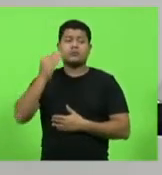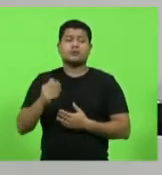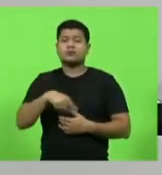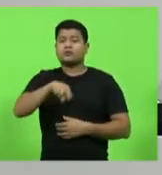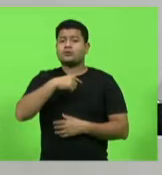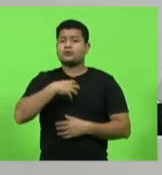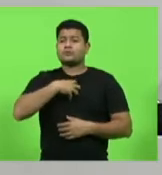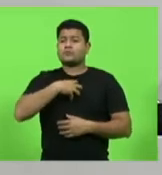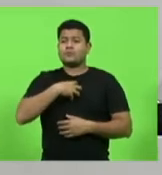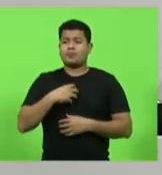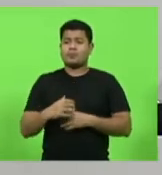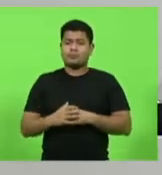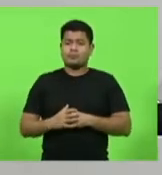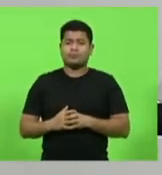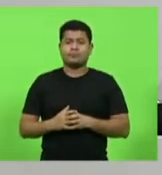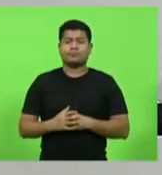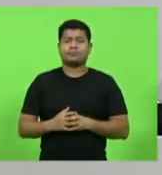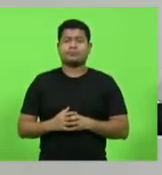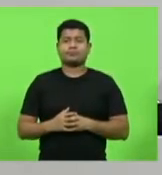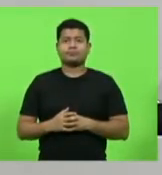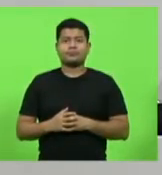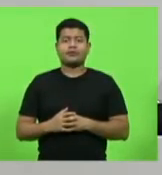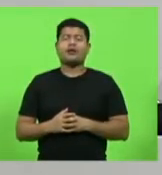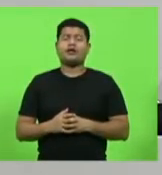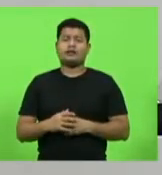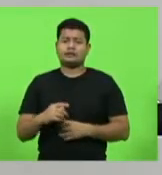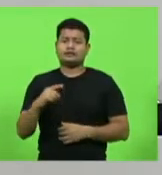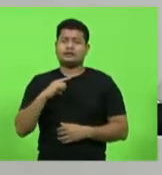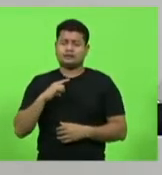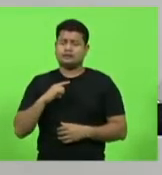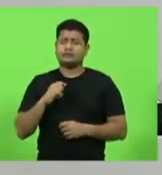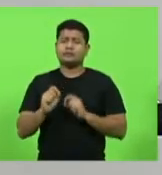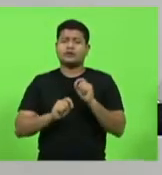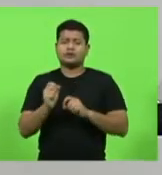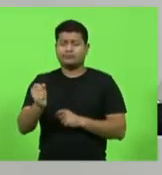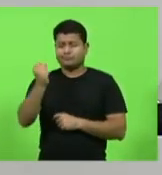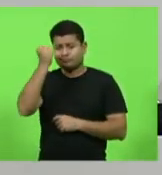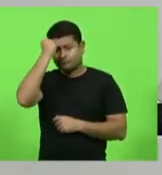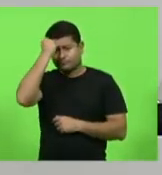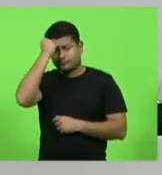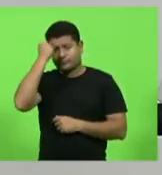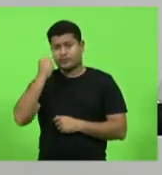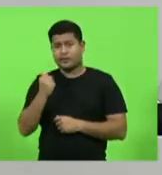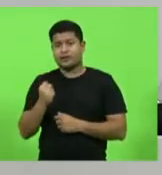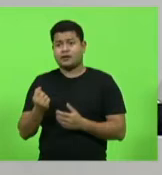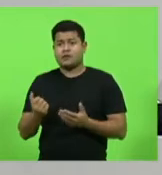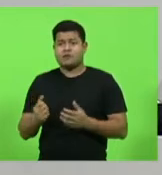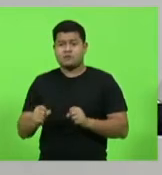Se existe, sim, um arrependimento, do que foi feito até agora.